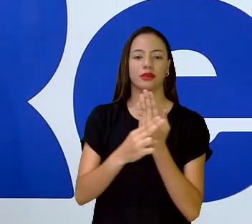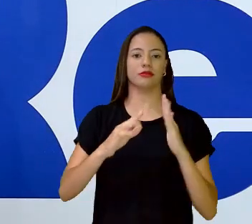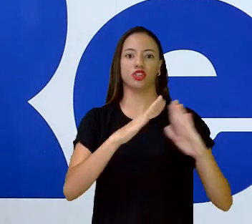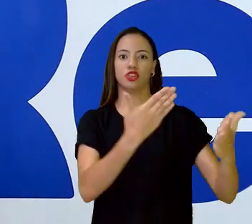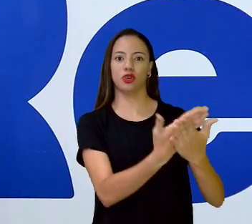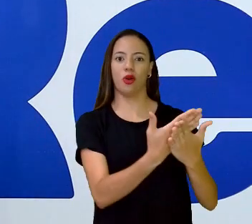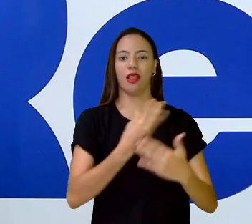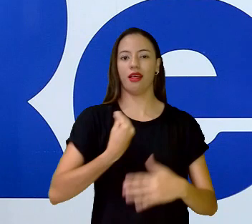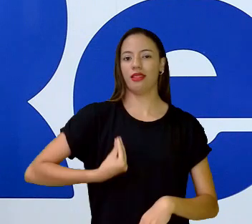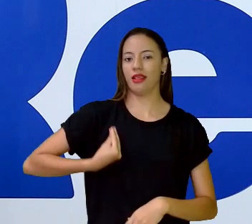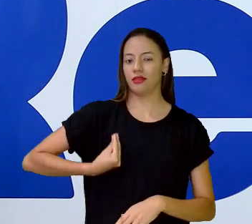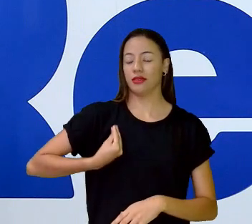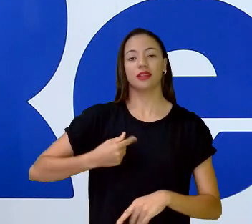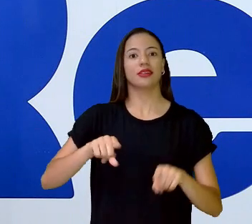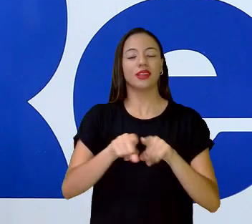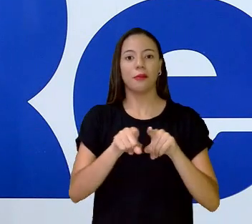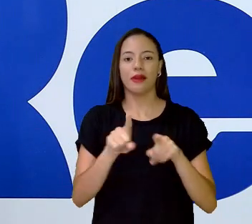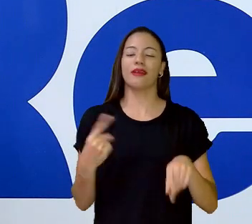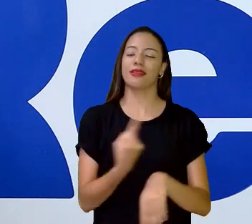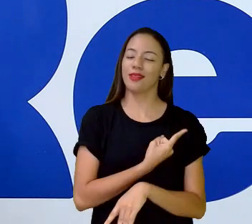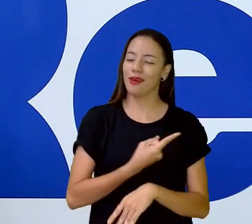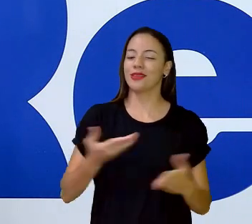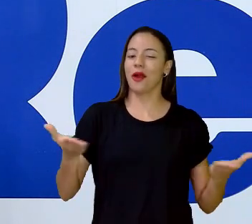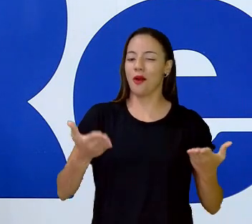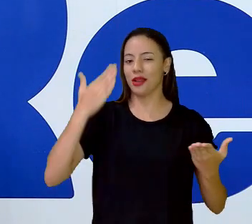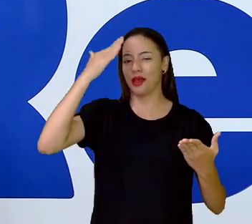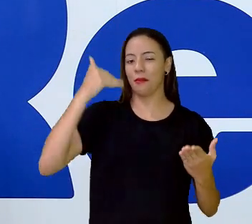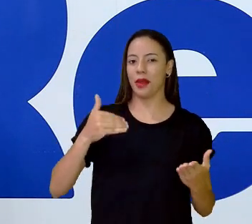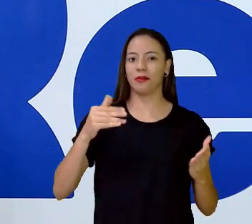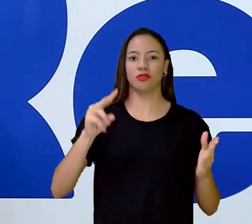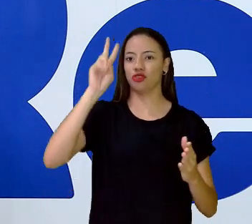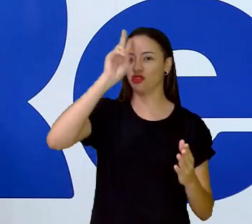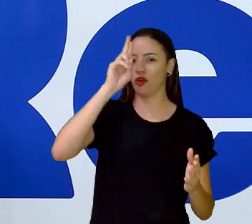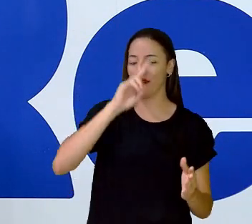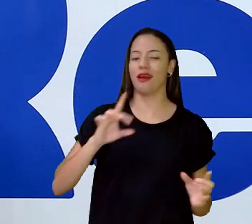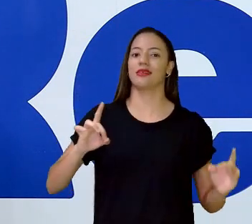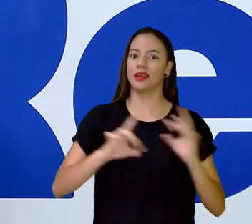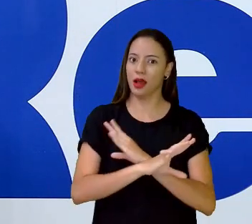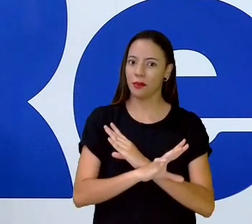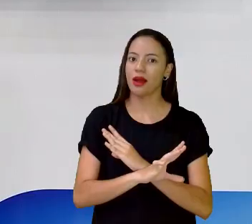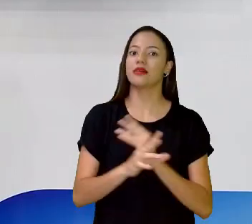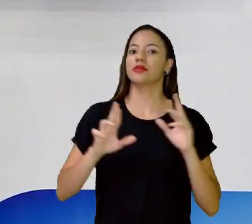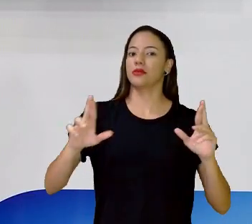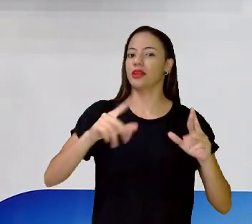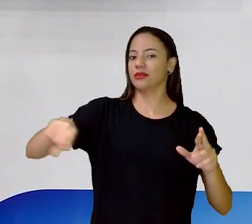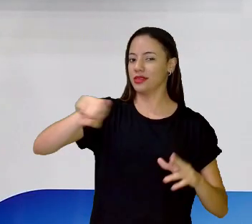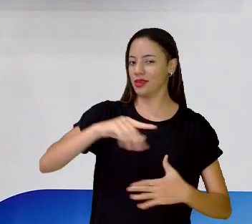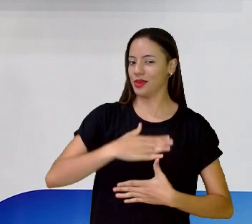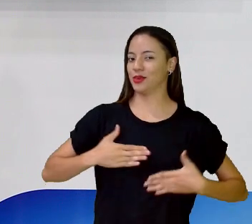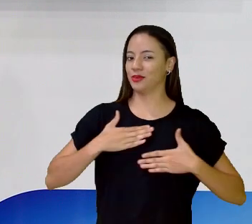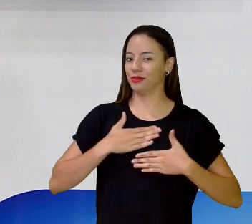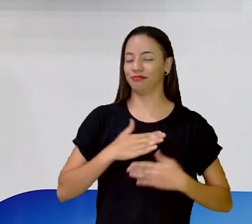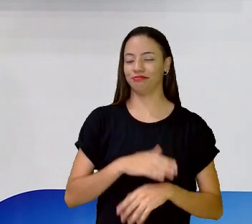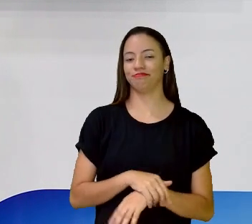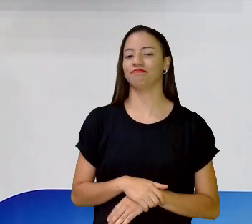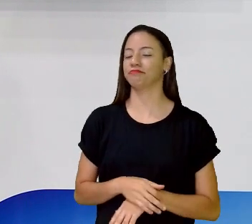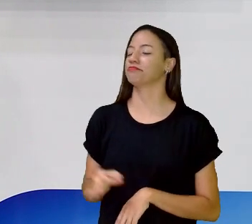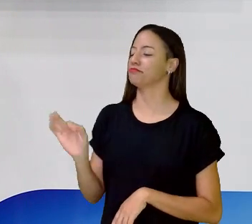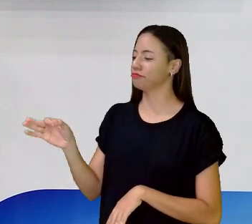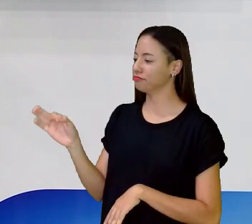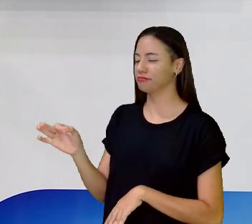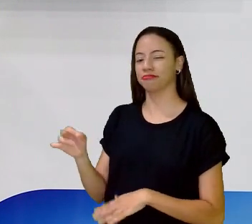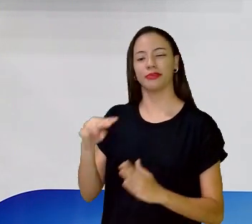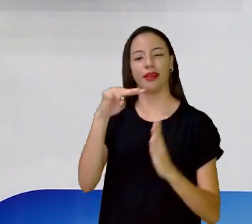descobrimos como terminou a história, espero que vocês tenham gostado. isso, ó, leitura é